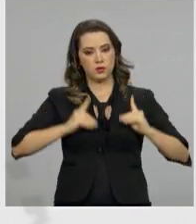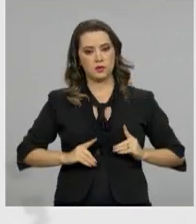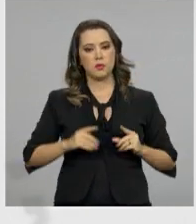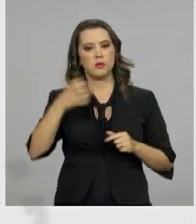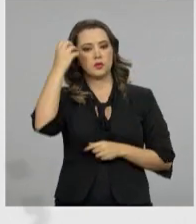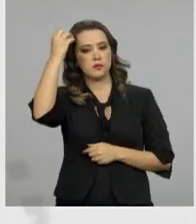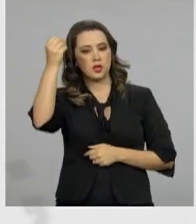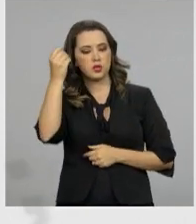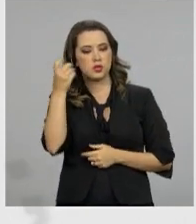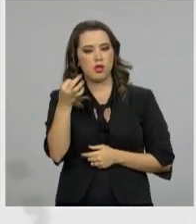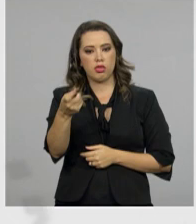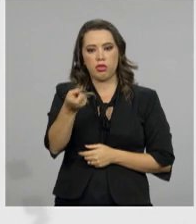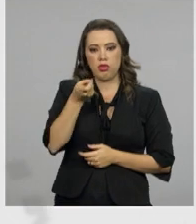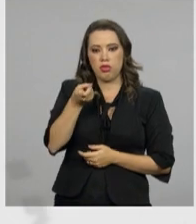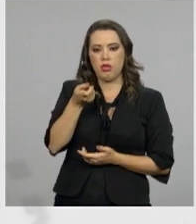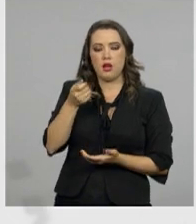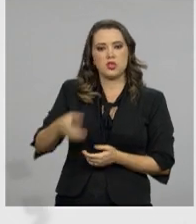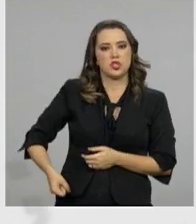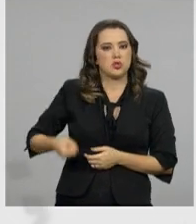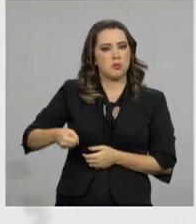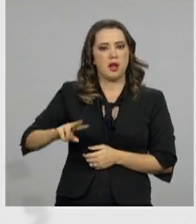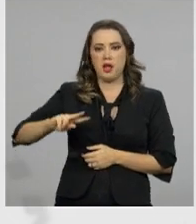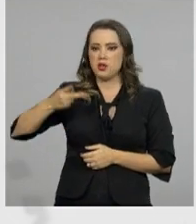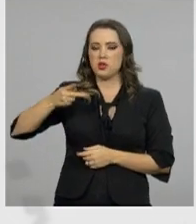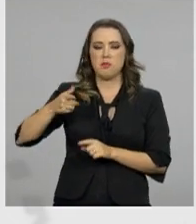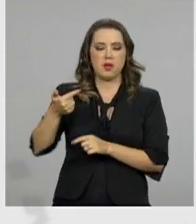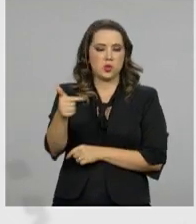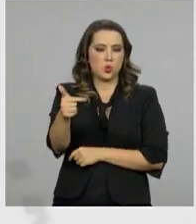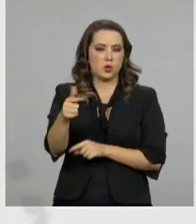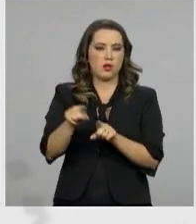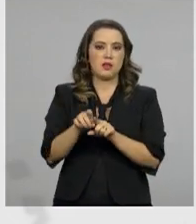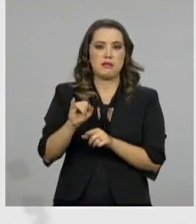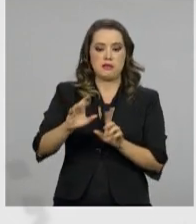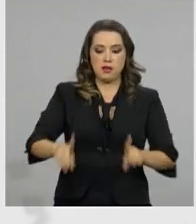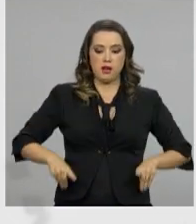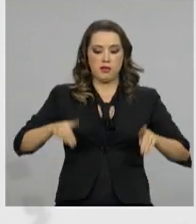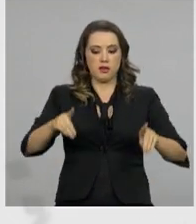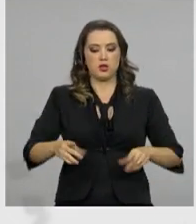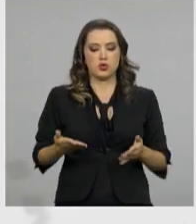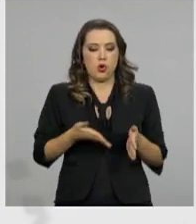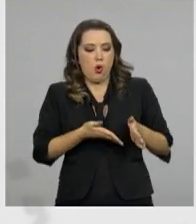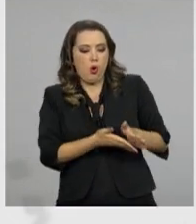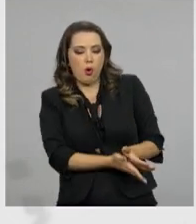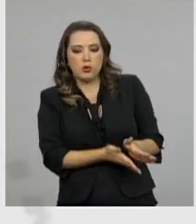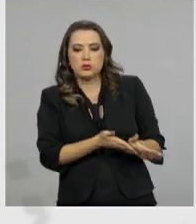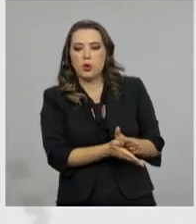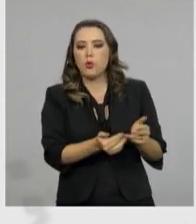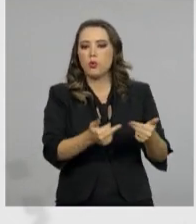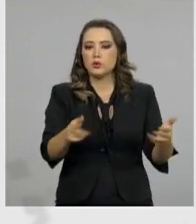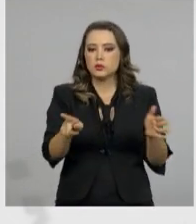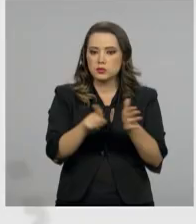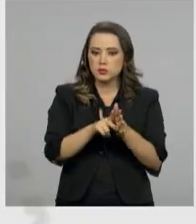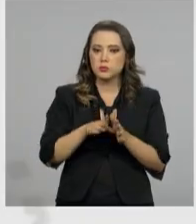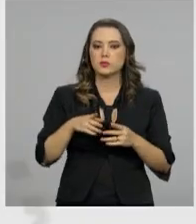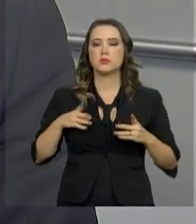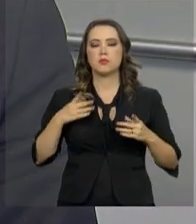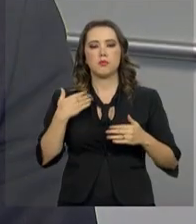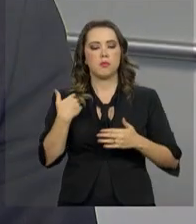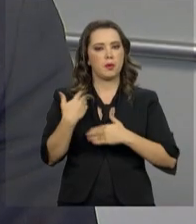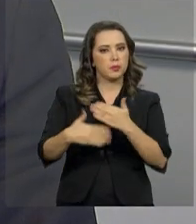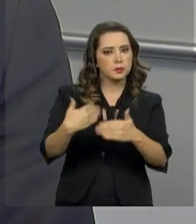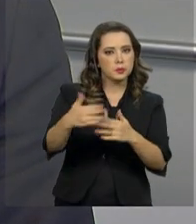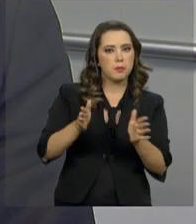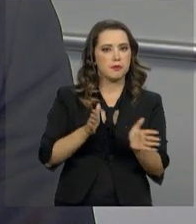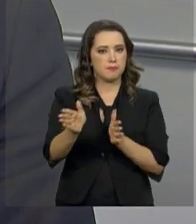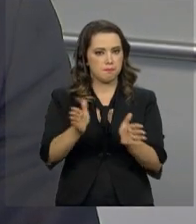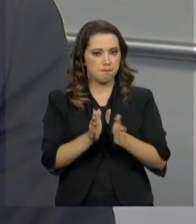viajar sem pagar taxa de bagagem extra, ao levar cadeiras de rodas, muletas ou outros equipamentos que ajudam na mobilidade. As pessoas